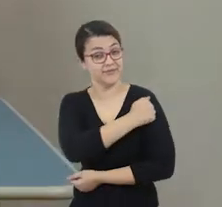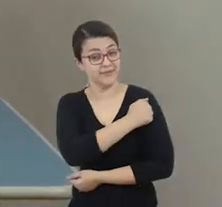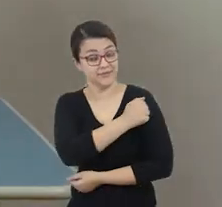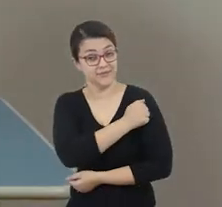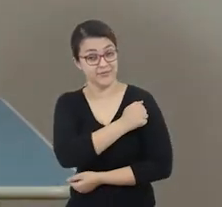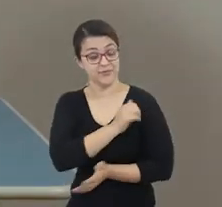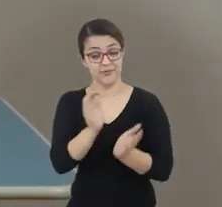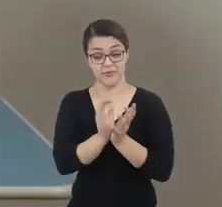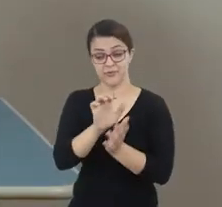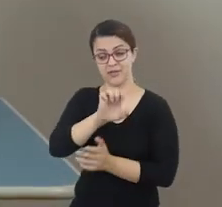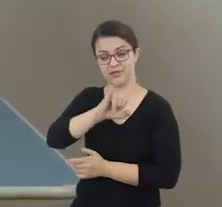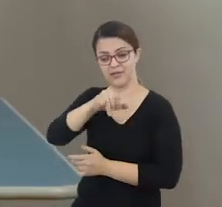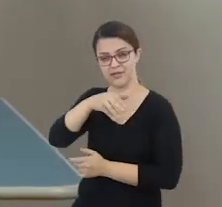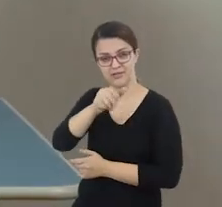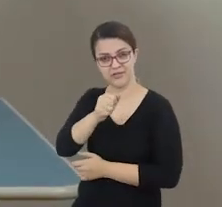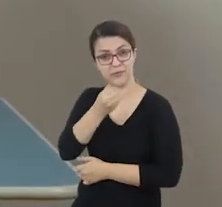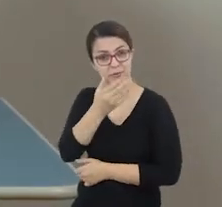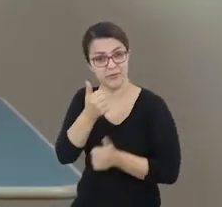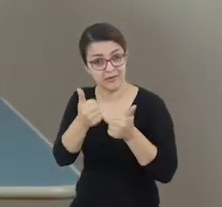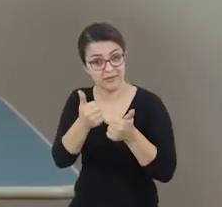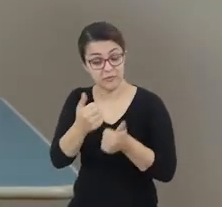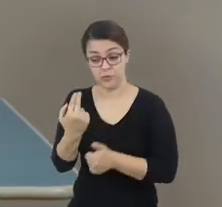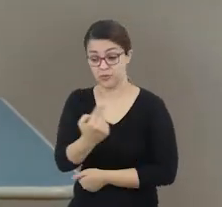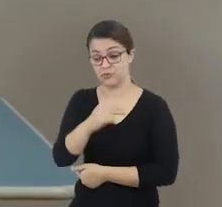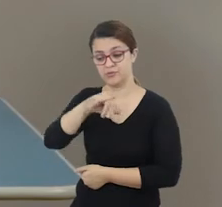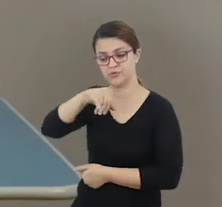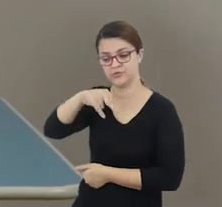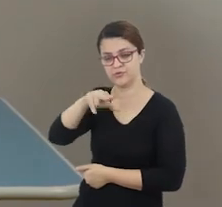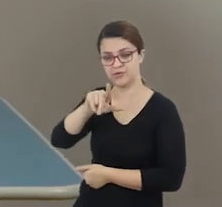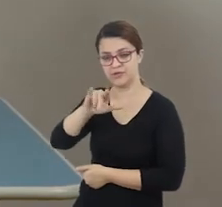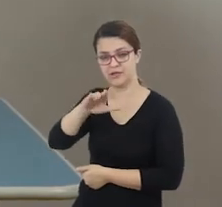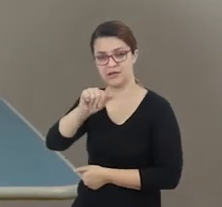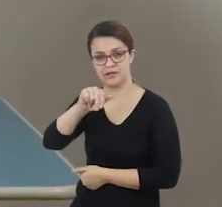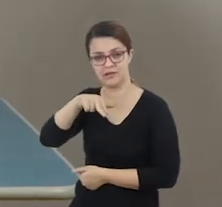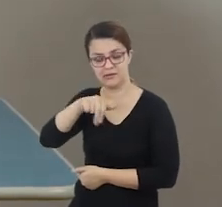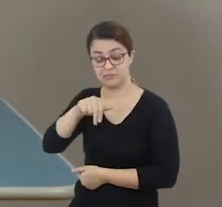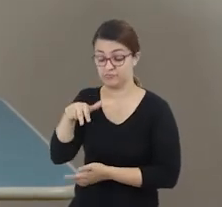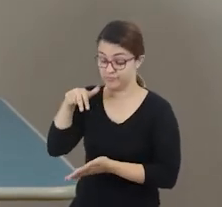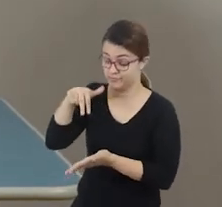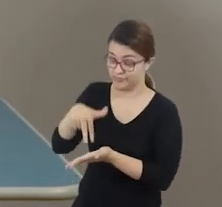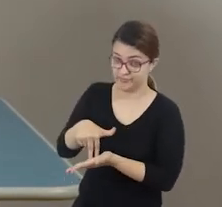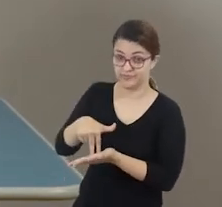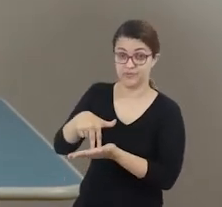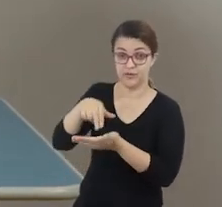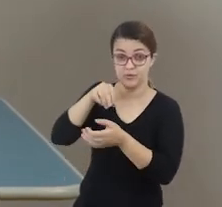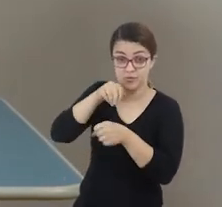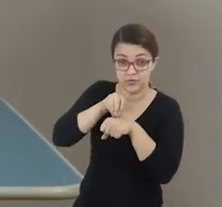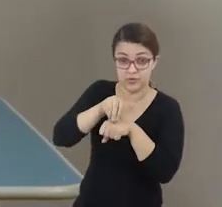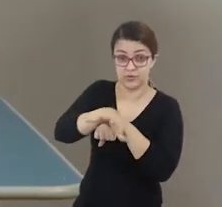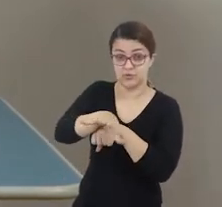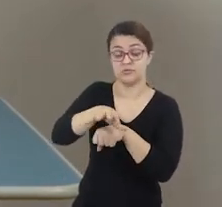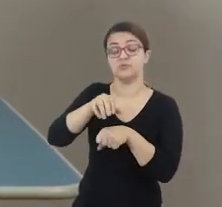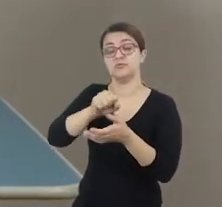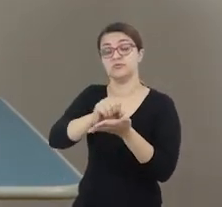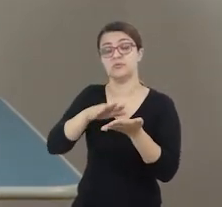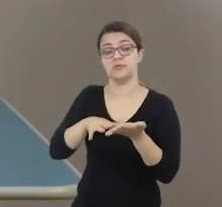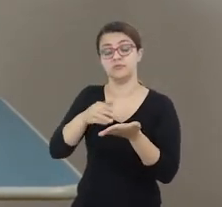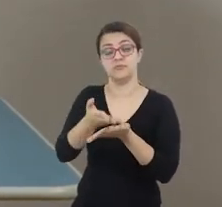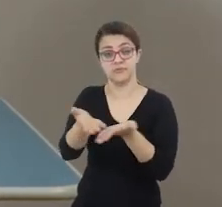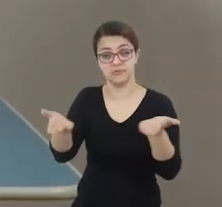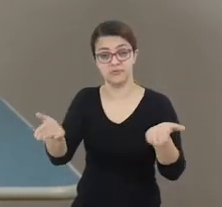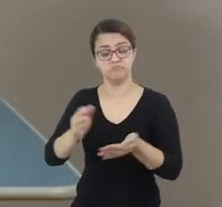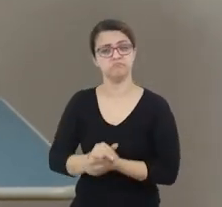Olá, meus queridos alunos da EJA, tudo bem? Eu sou a professora Juliana e estou aqui, como sempre, trazendo